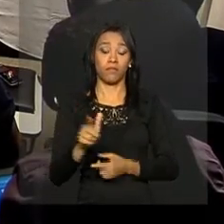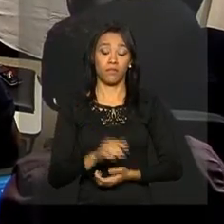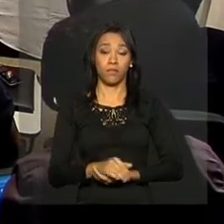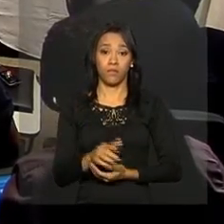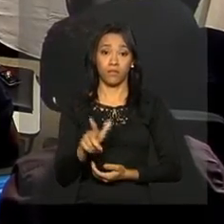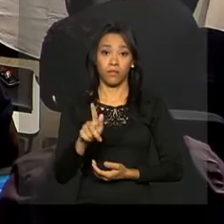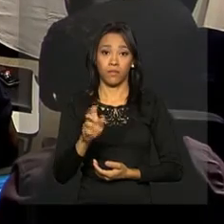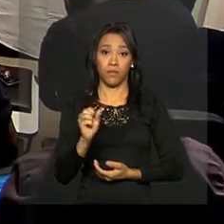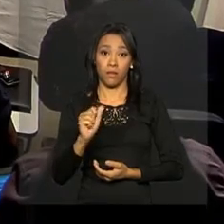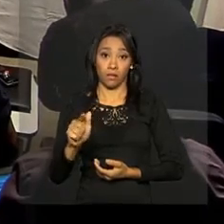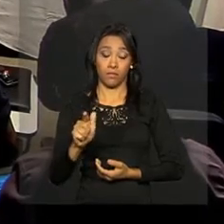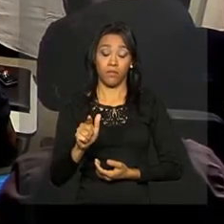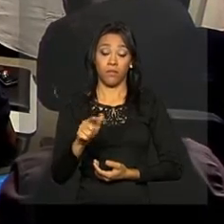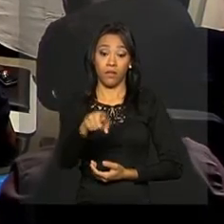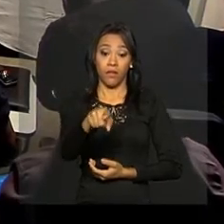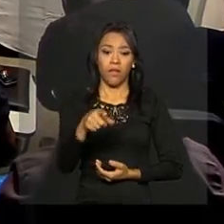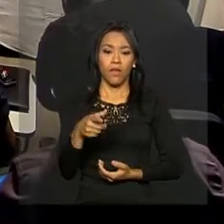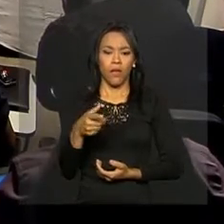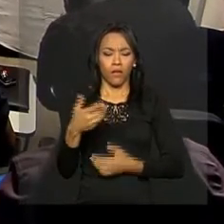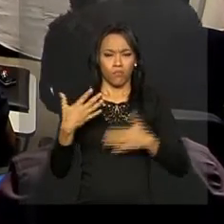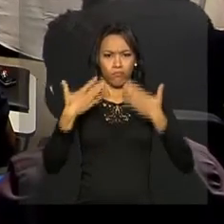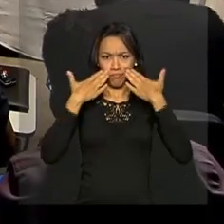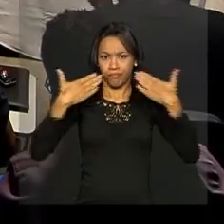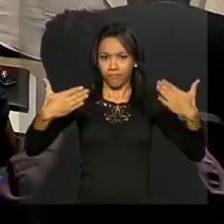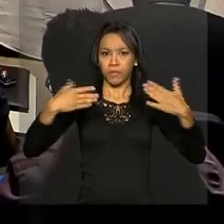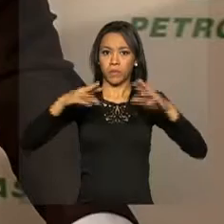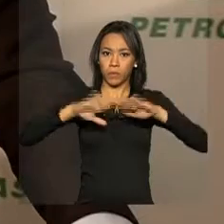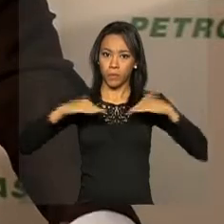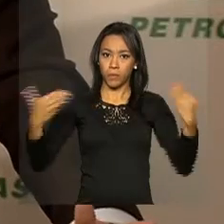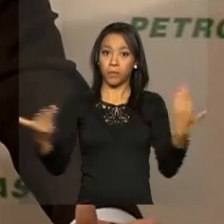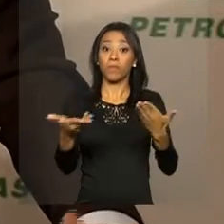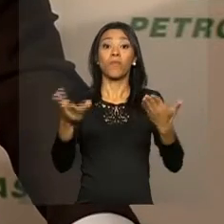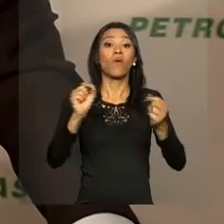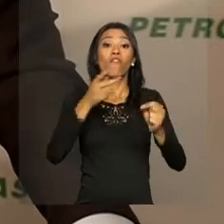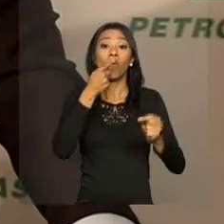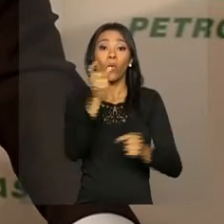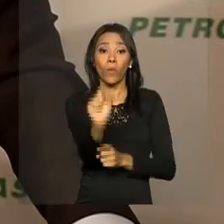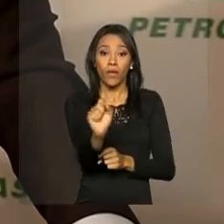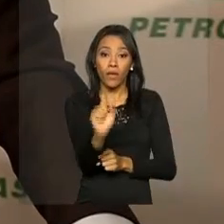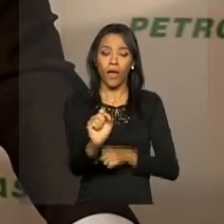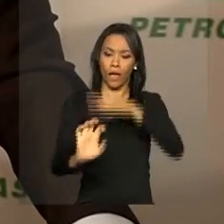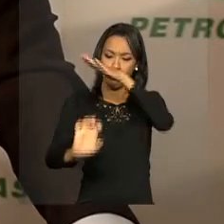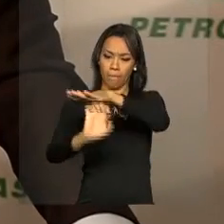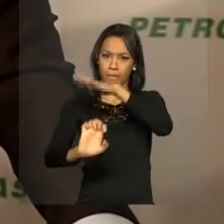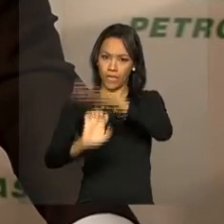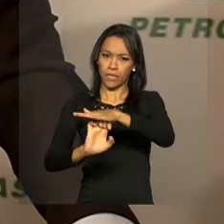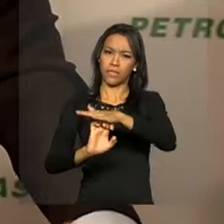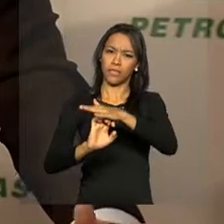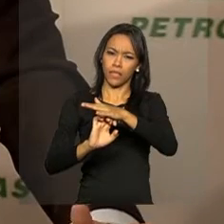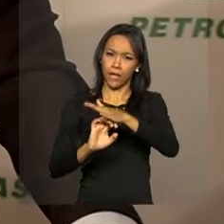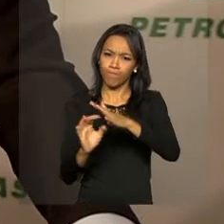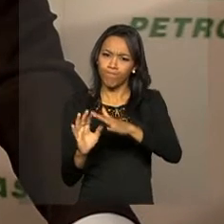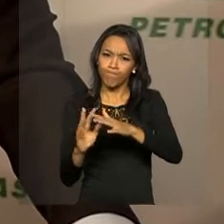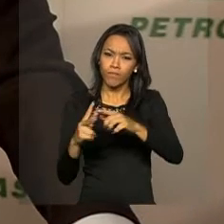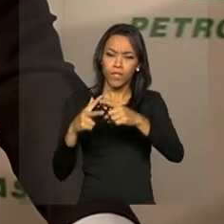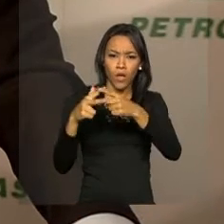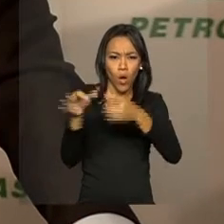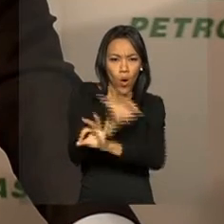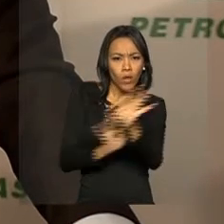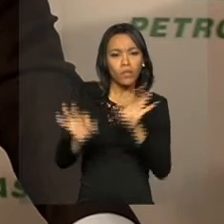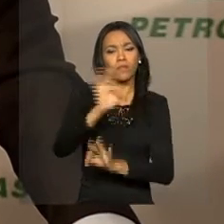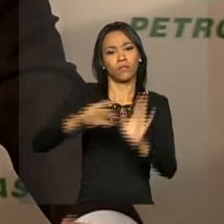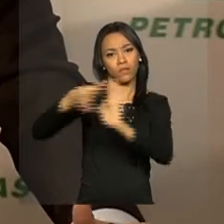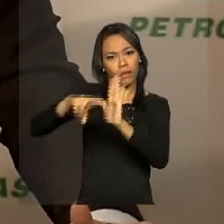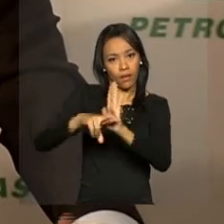No evento, o presidente da Petrobras, Aldemir Bendini, afirmou que a empresa está aperfeiçoando normas, controles e